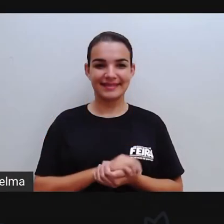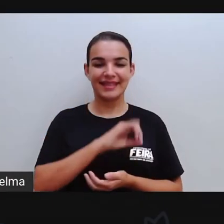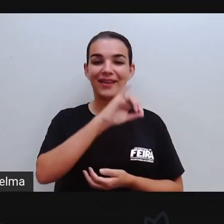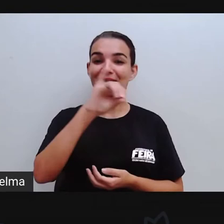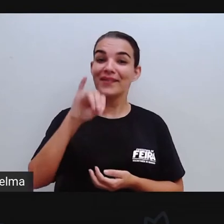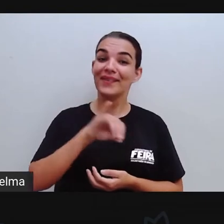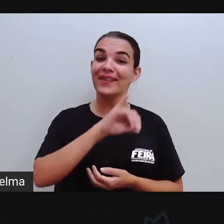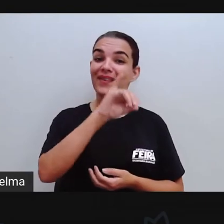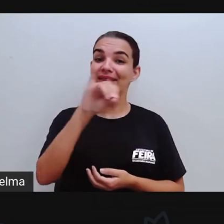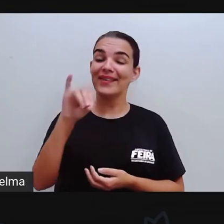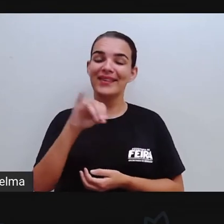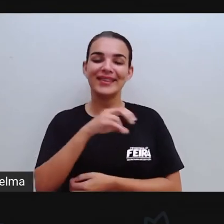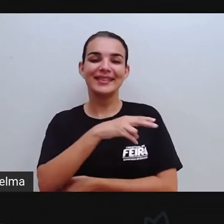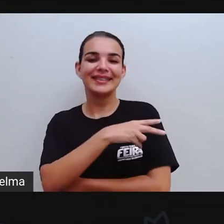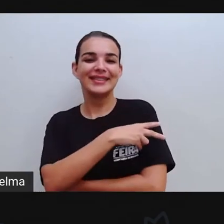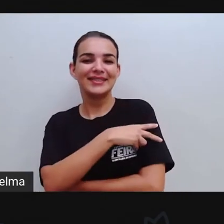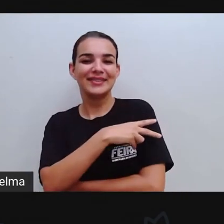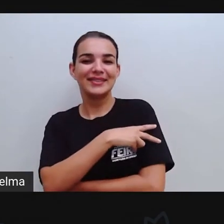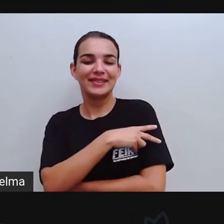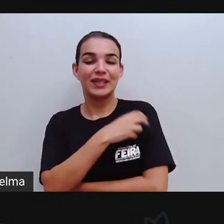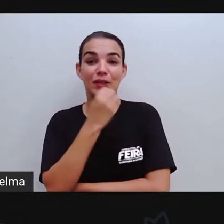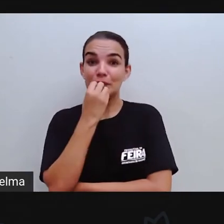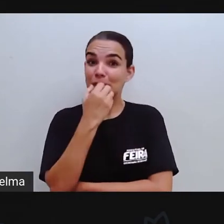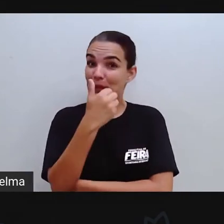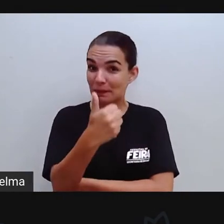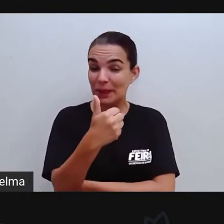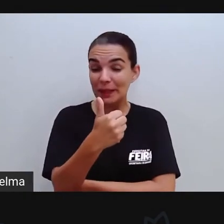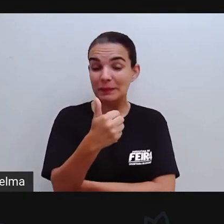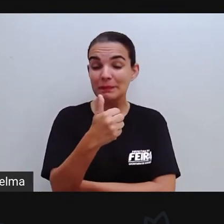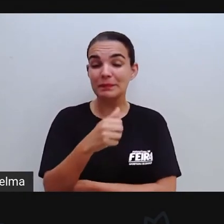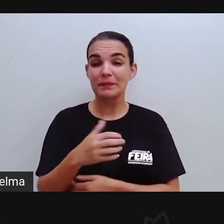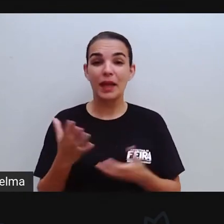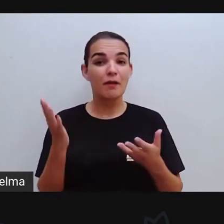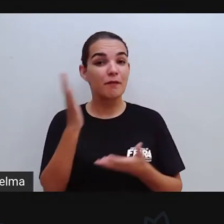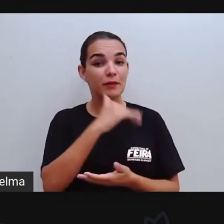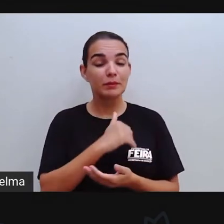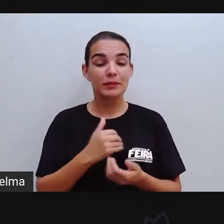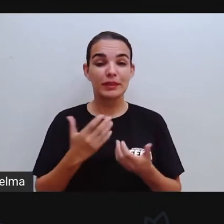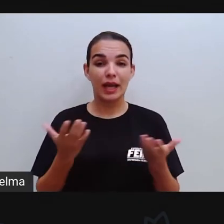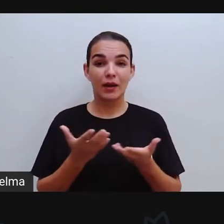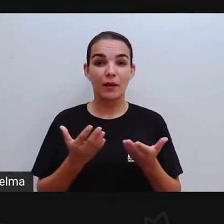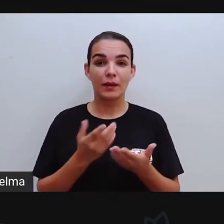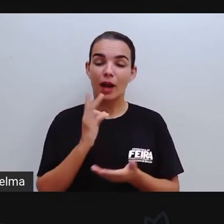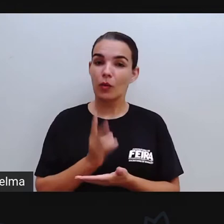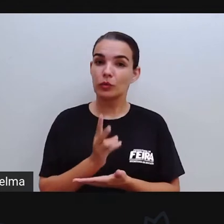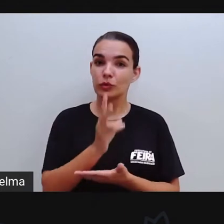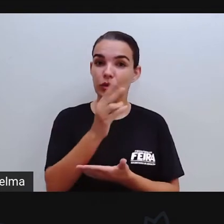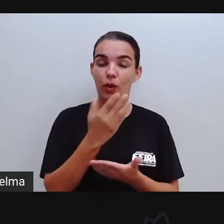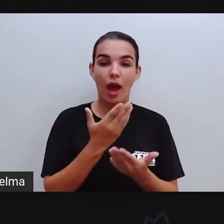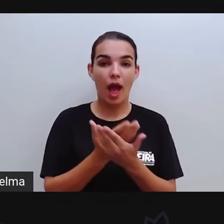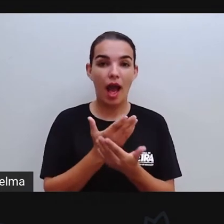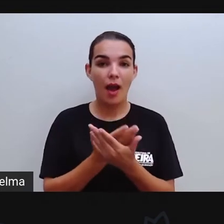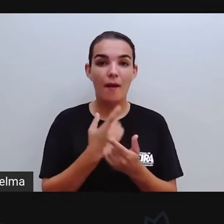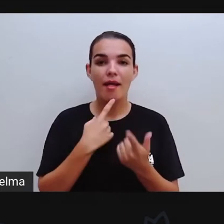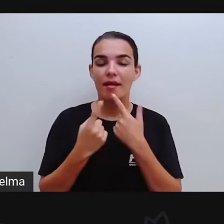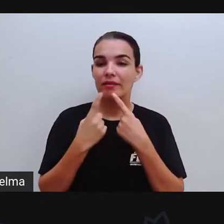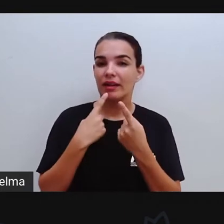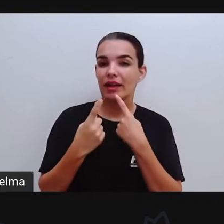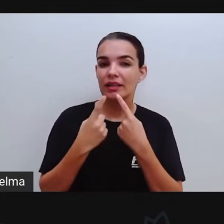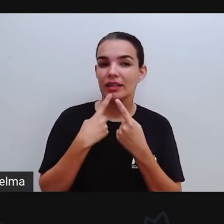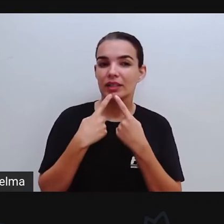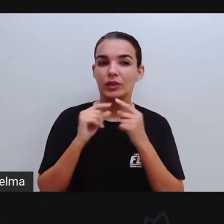Olá, segundo ano! Como estão, meus amores? Vamos lá? A gente vai continuar agora discutindo